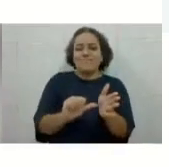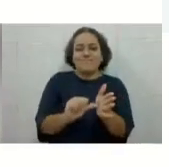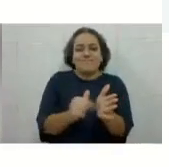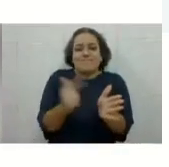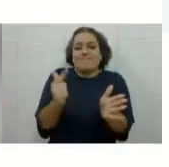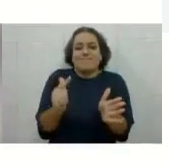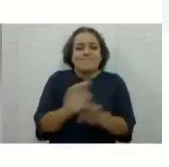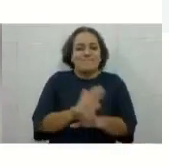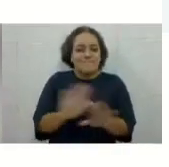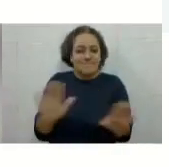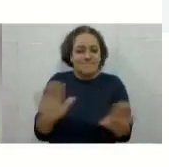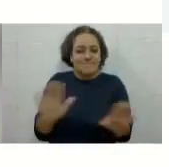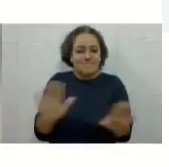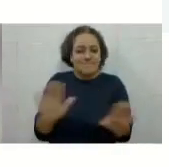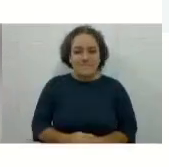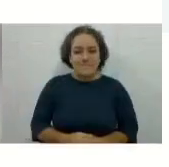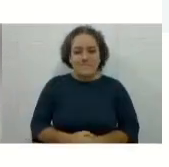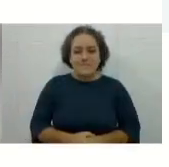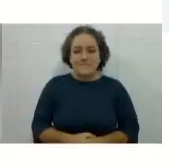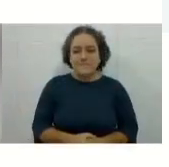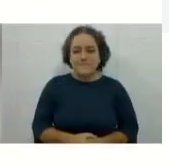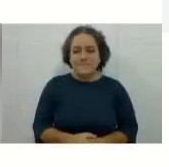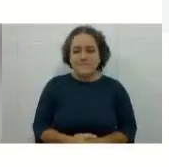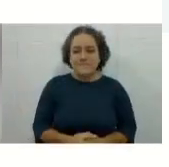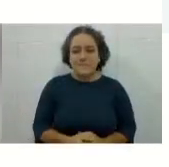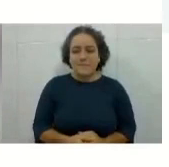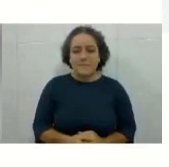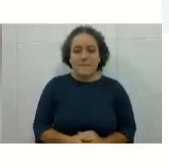Pode passar, Alessandro, por favor.